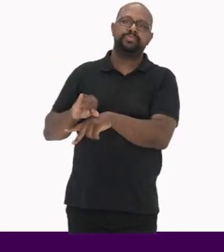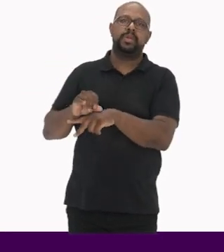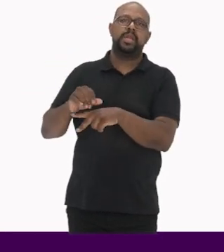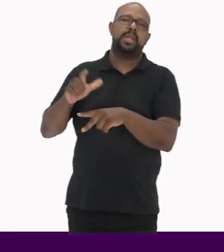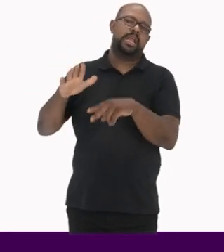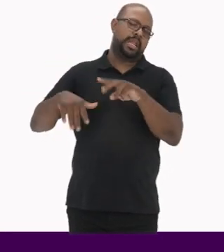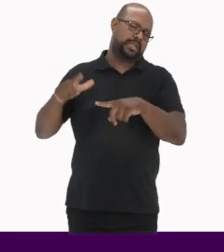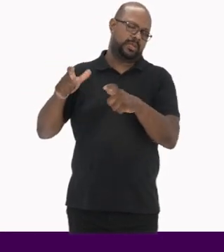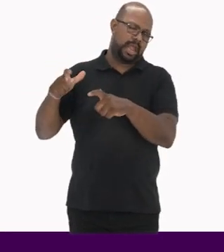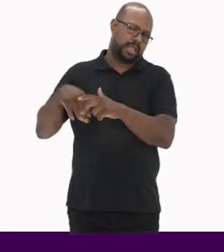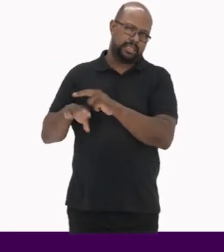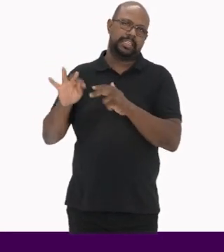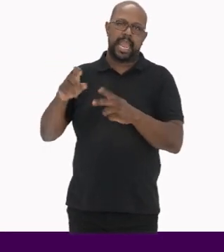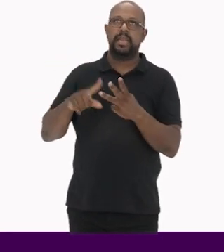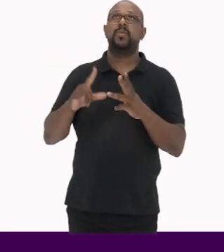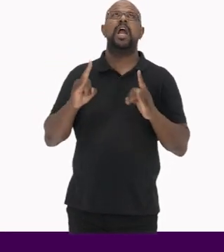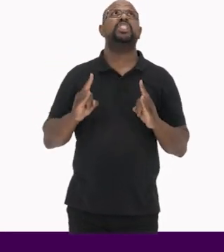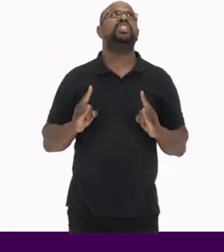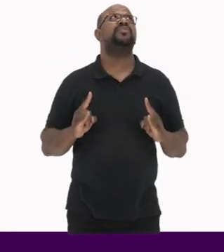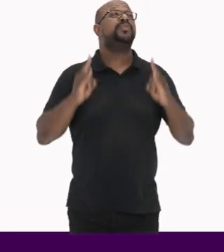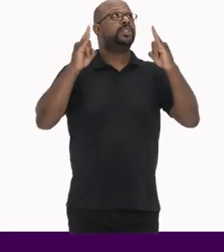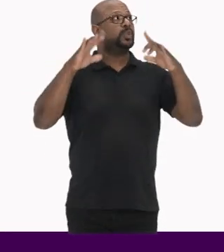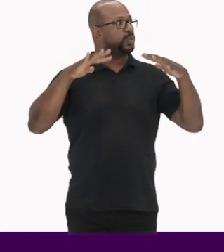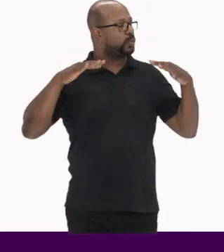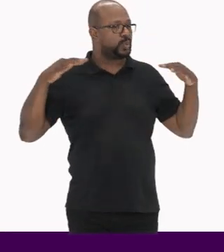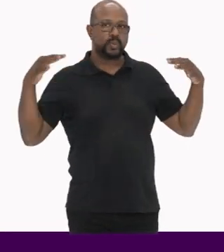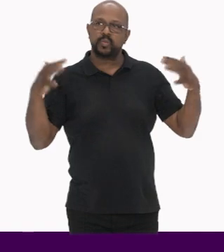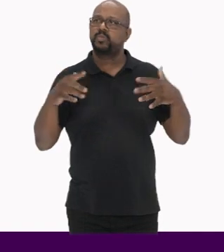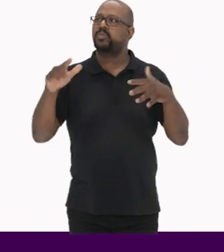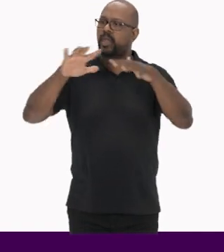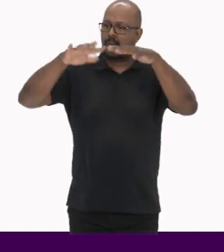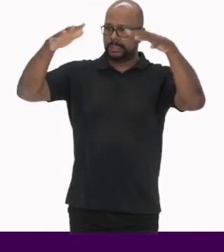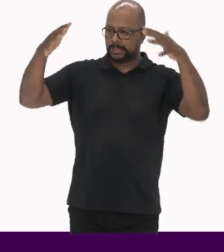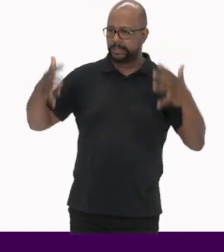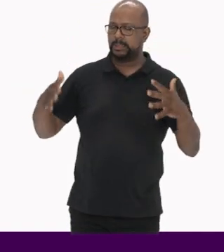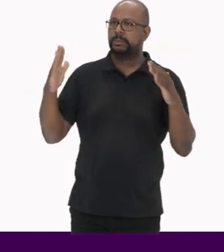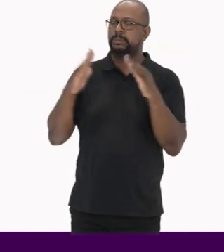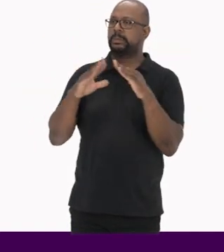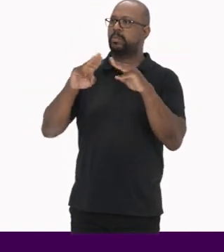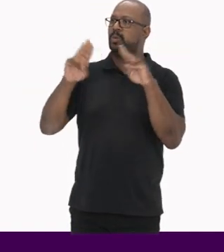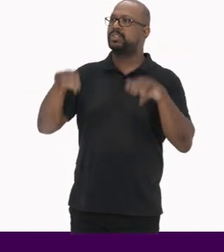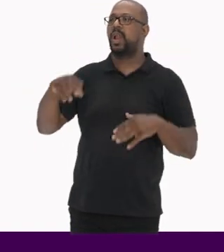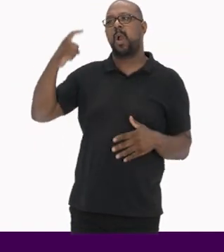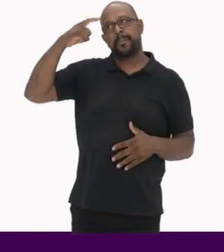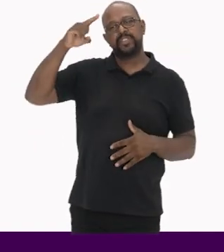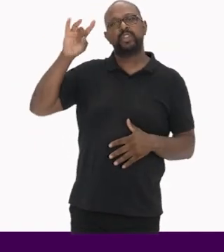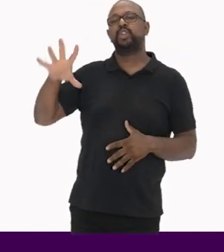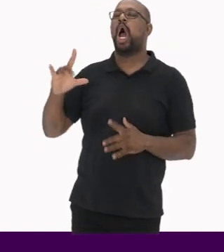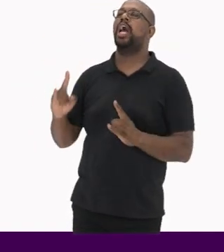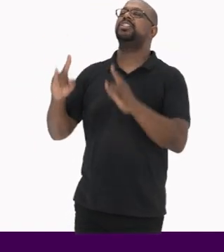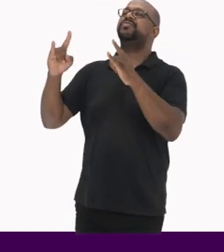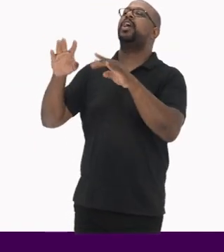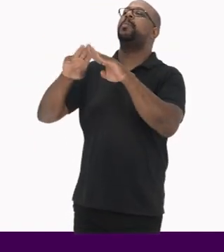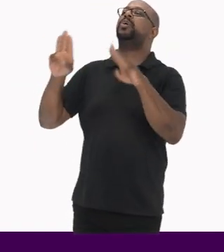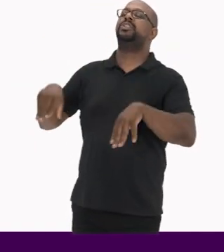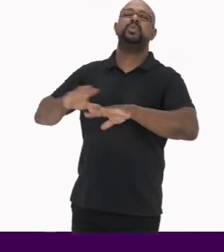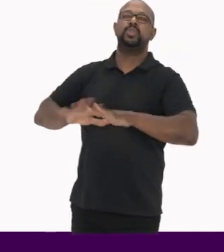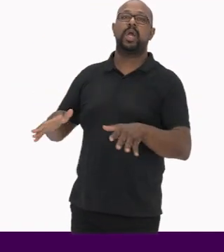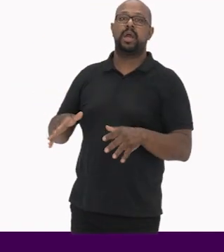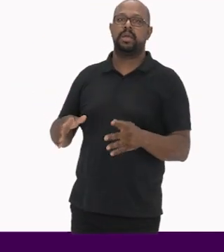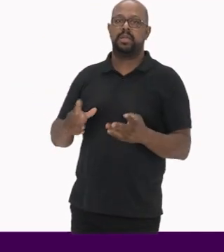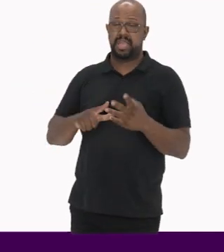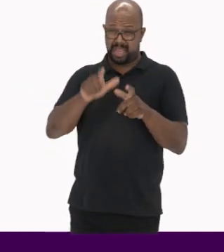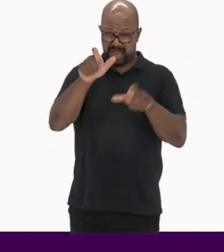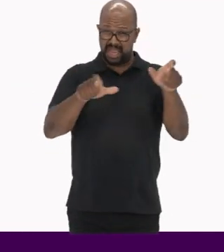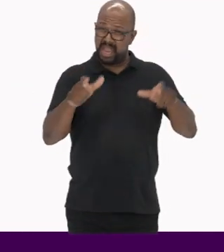museu e nas reservas técnicas Edifício, que restringe o museu ao imóvel Muitas vezes o museu fica entendido apenas como aquele prédio